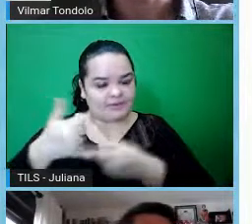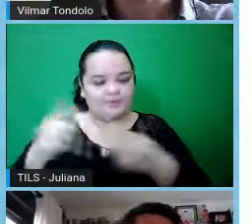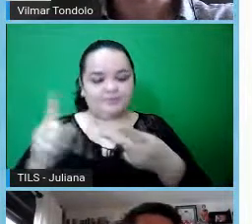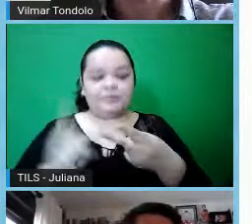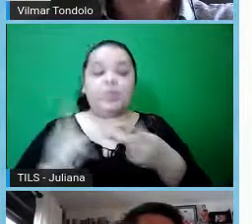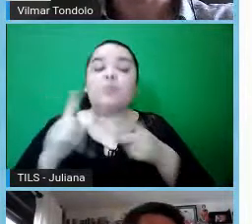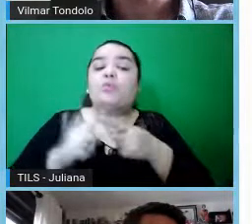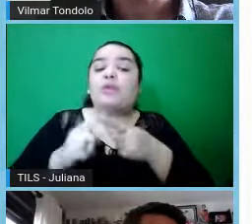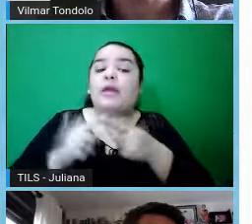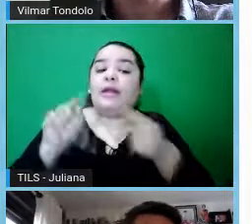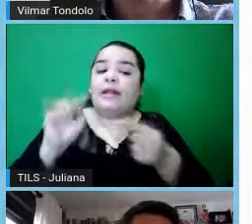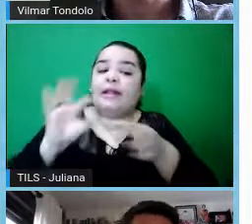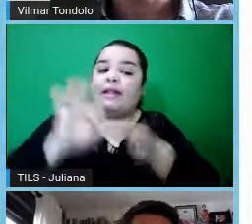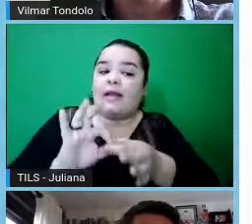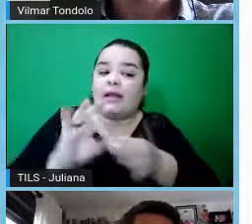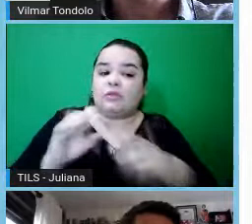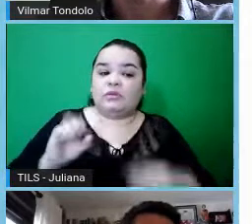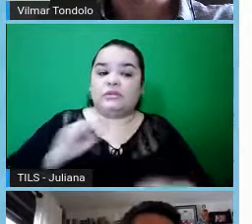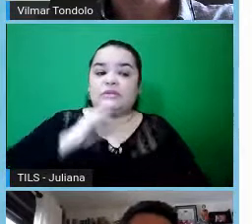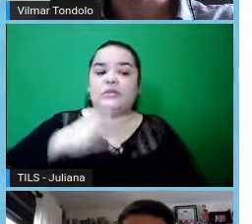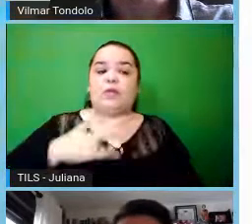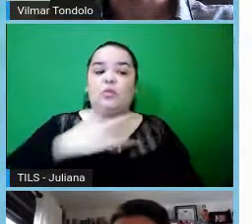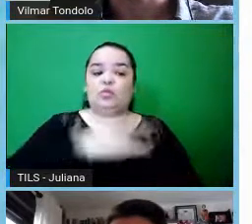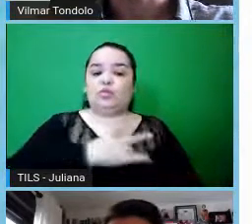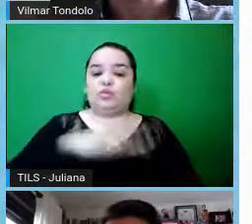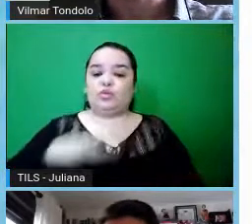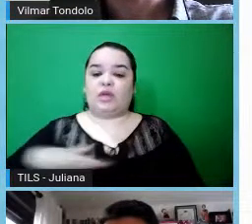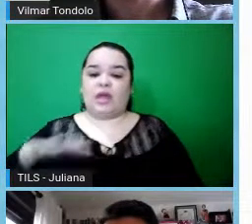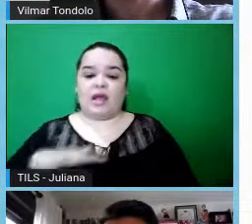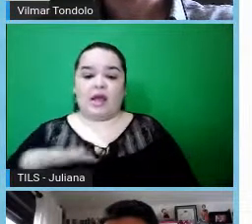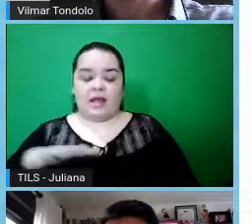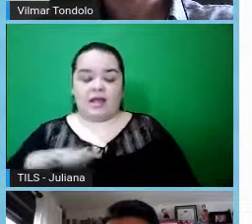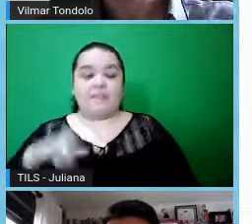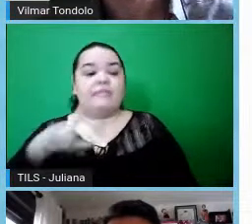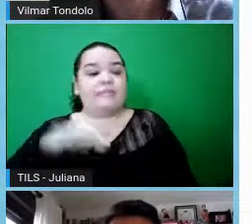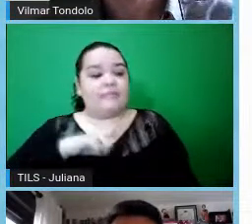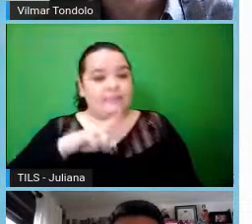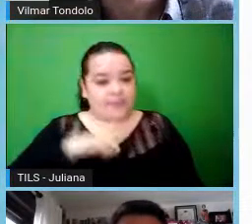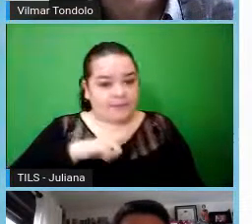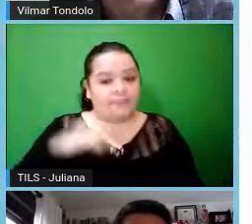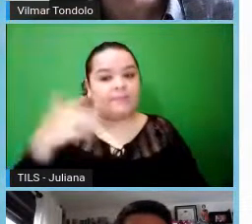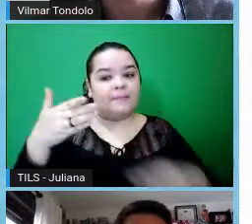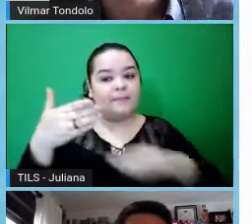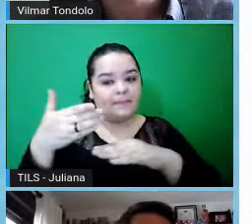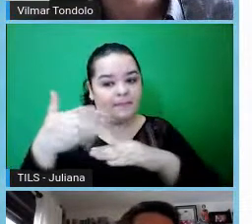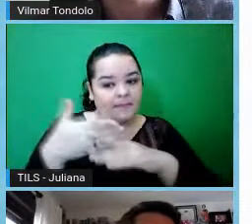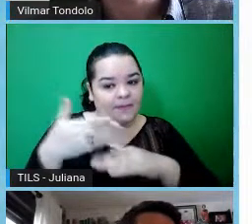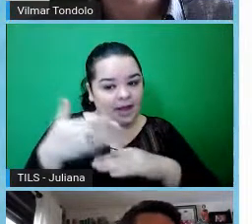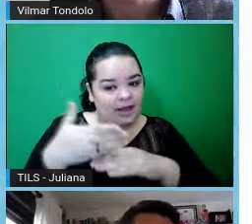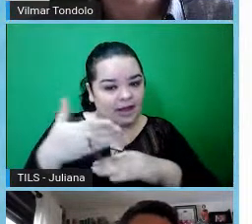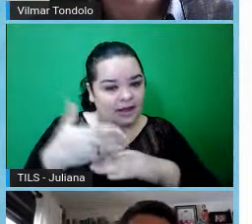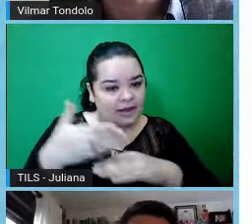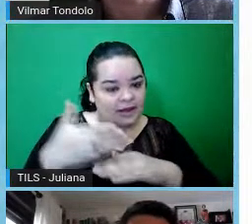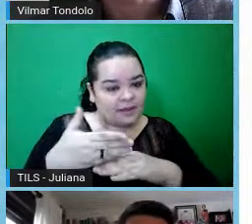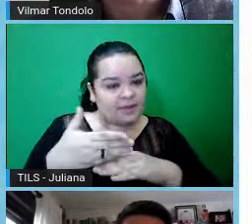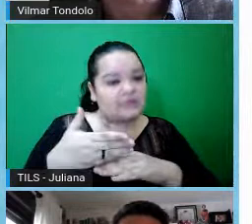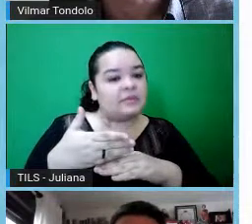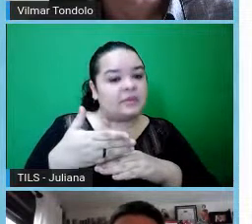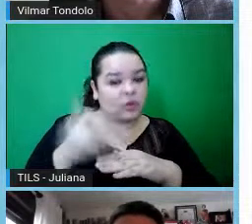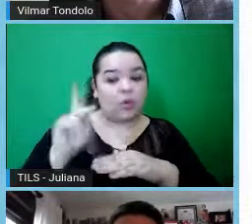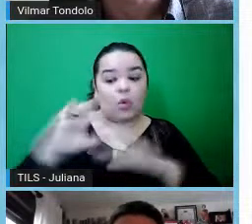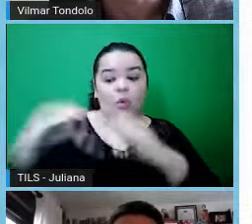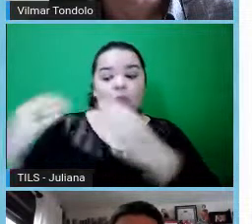mais adiante eu vou mostrar, a gente tem inclusive participação da comunidade de usuários dentro dos comitês de ética em